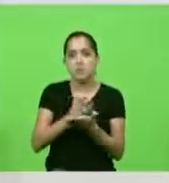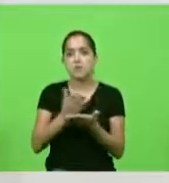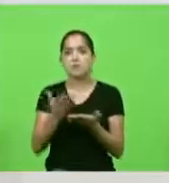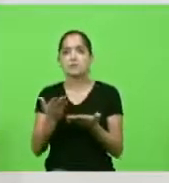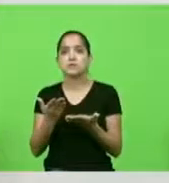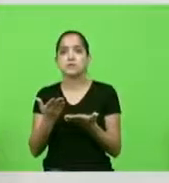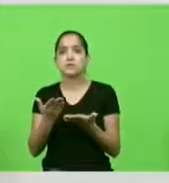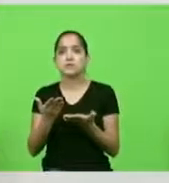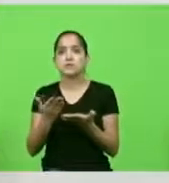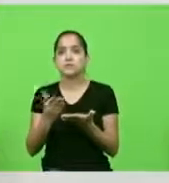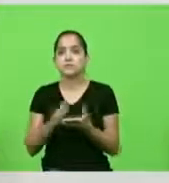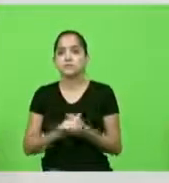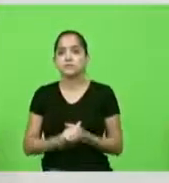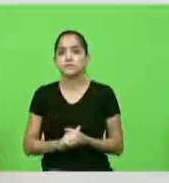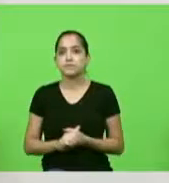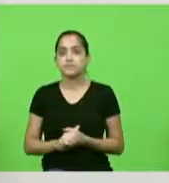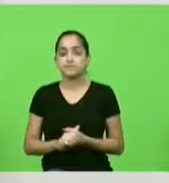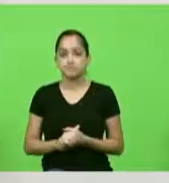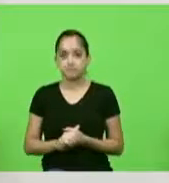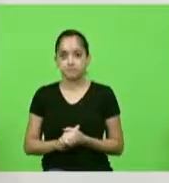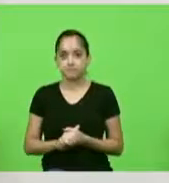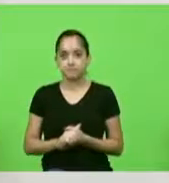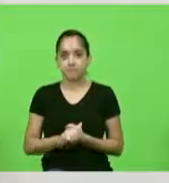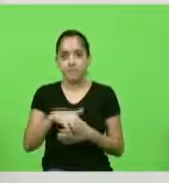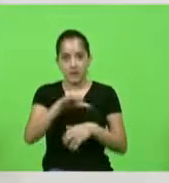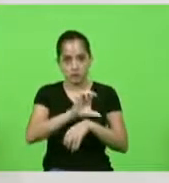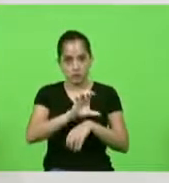ao nosso Estado.